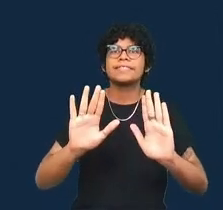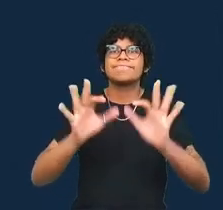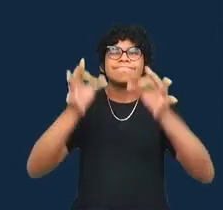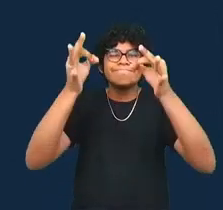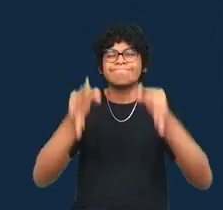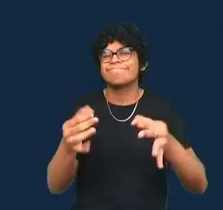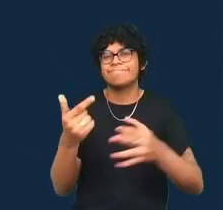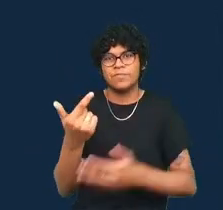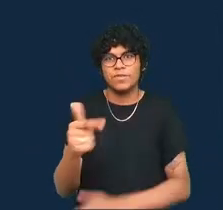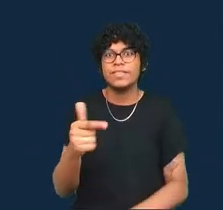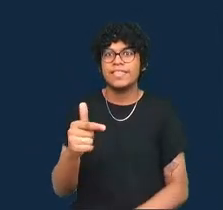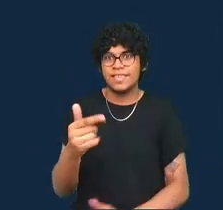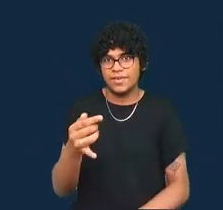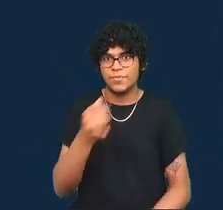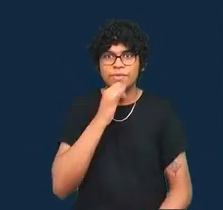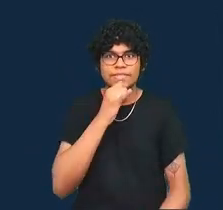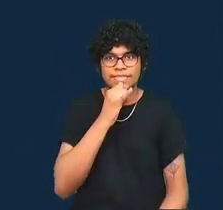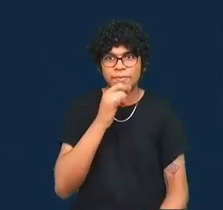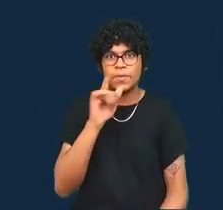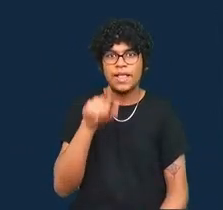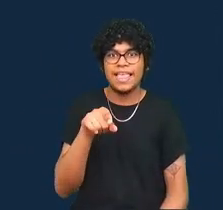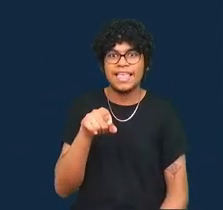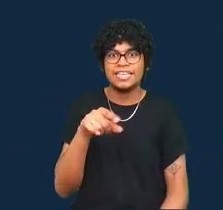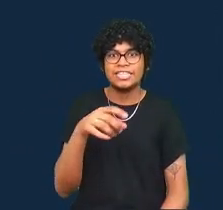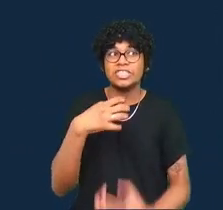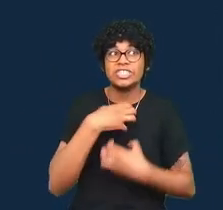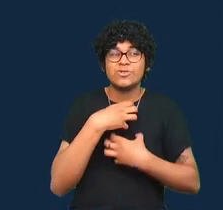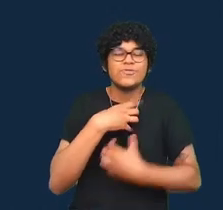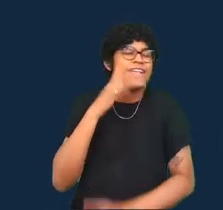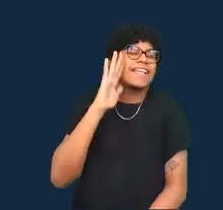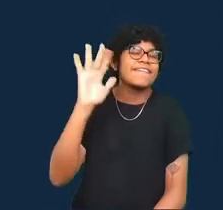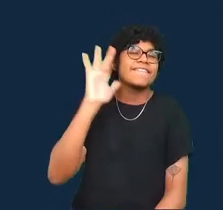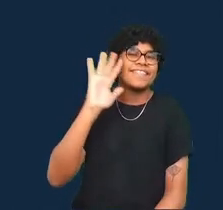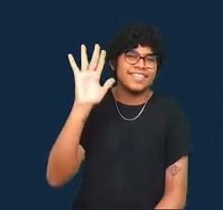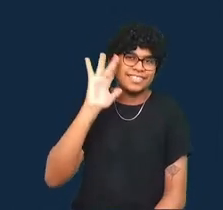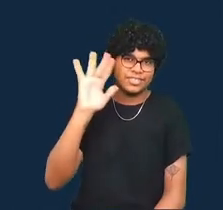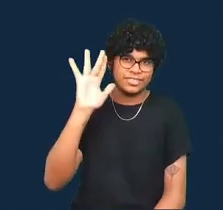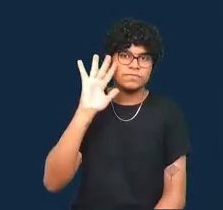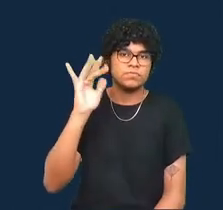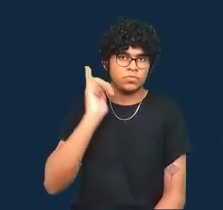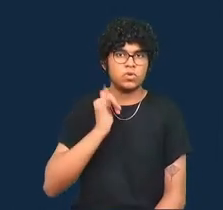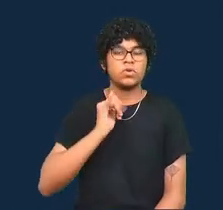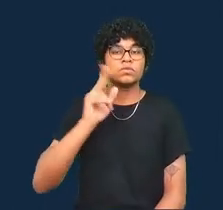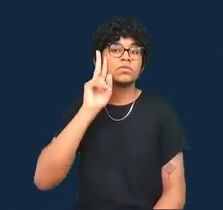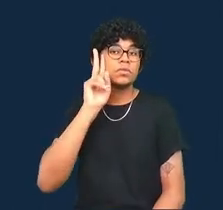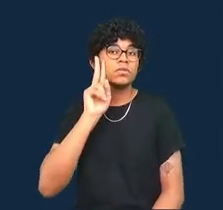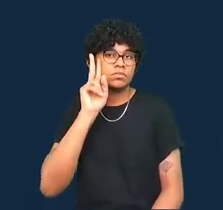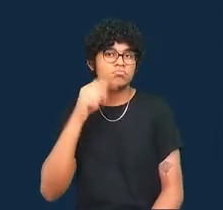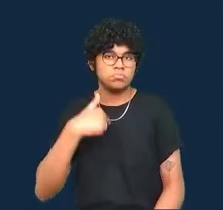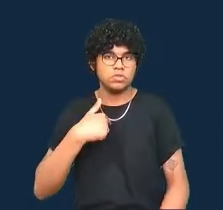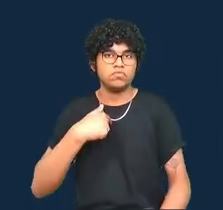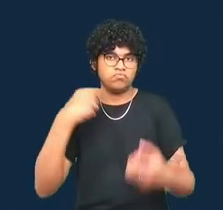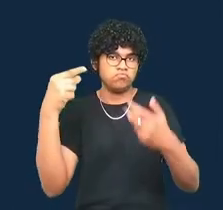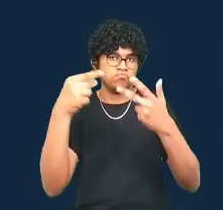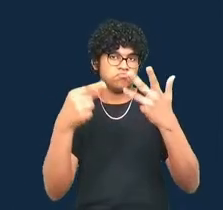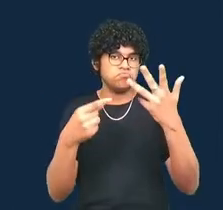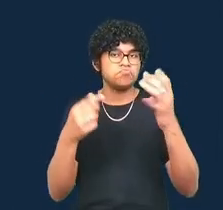me referir a isso como maneiras reflexivas de se contar uma história e eu vou falar sobre cada uma delas.